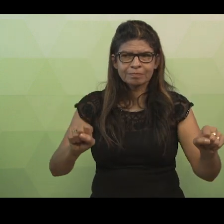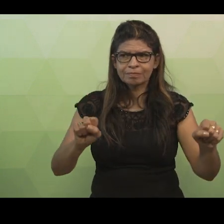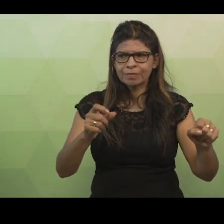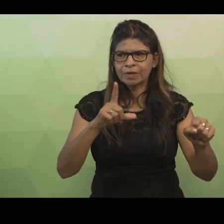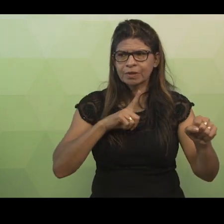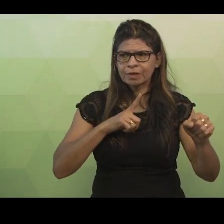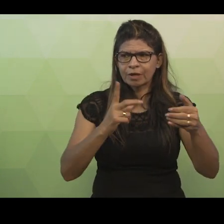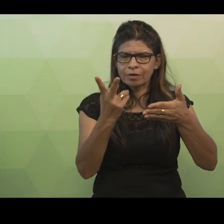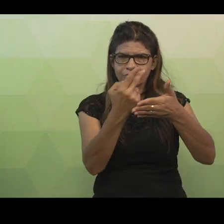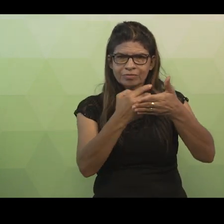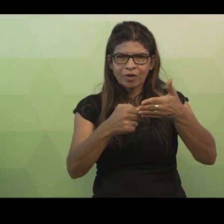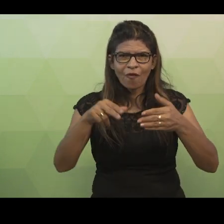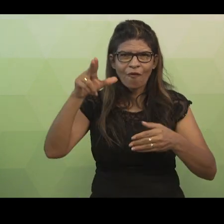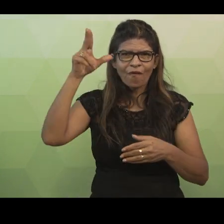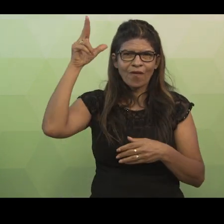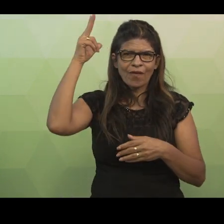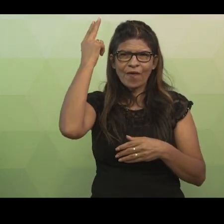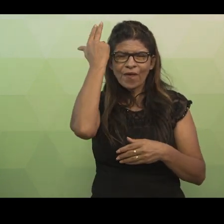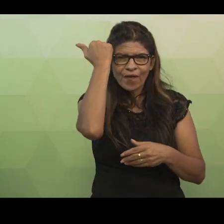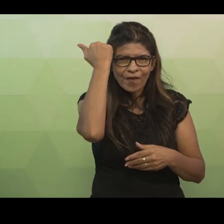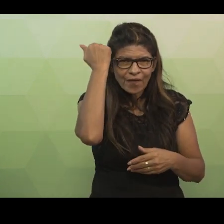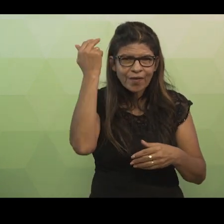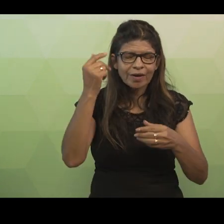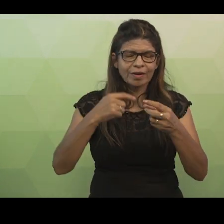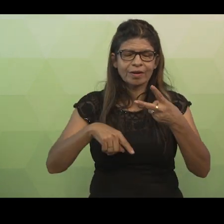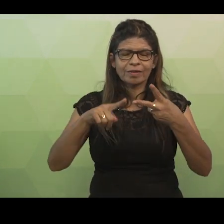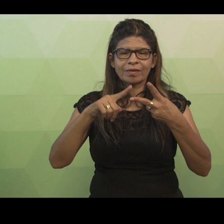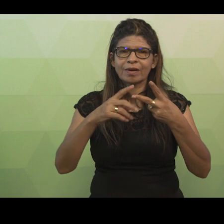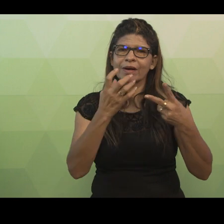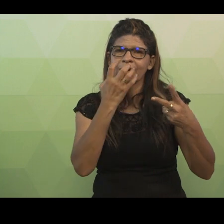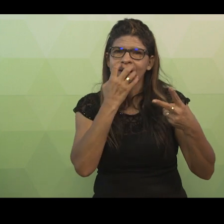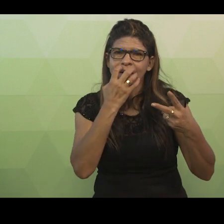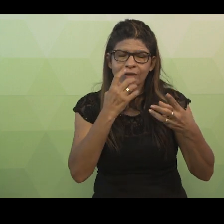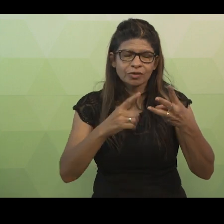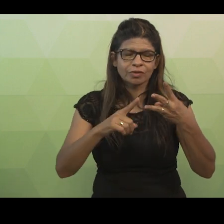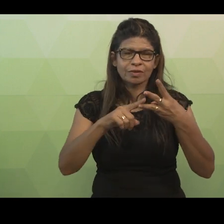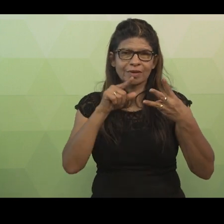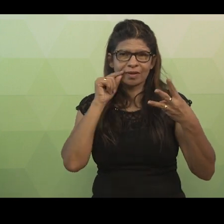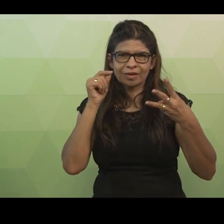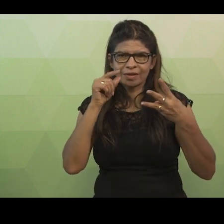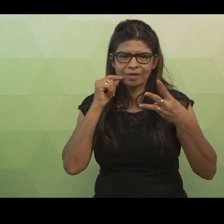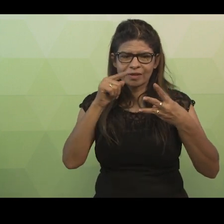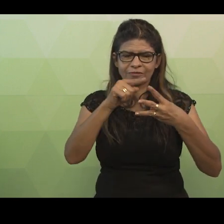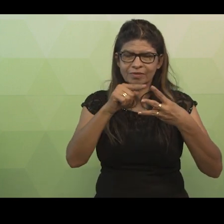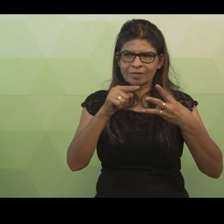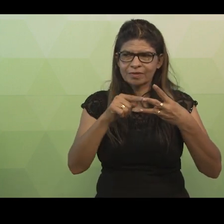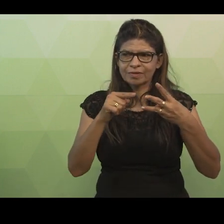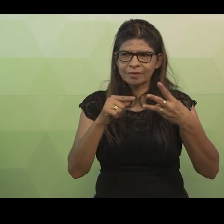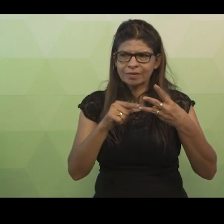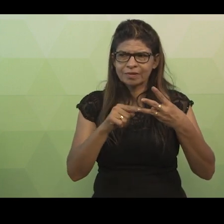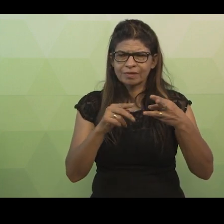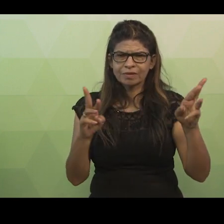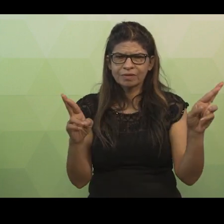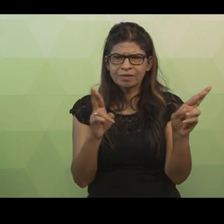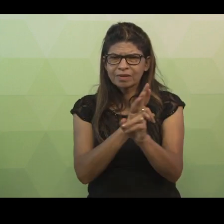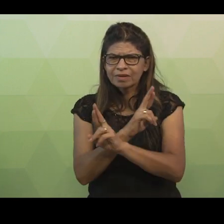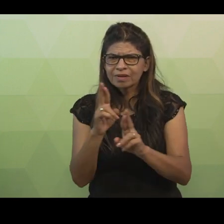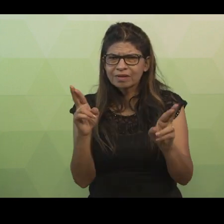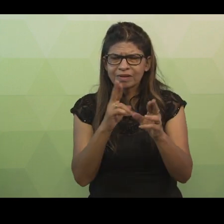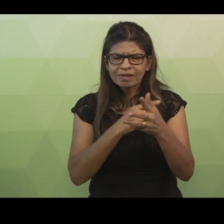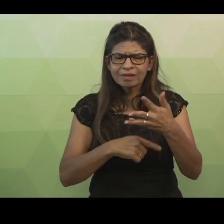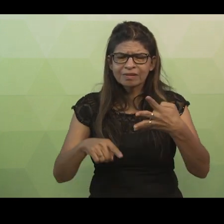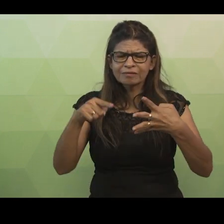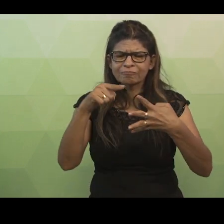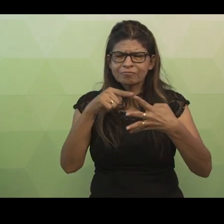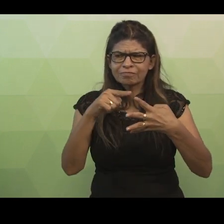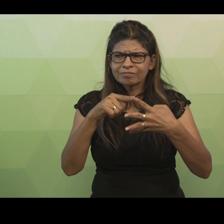coelho, cachorro e gato. Utilizando o que aprendemos sobre o relacionamento por generalização, vamos propor um novo